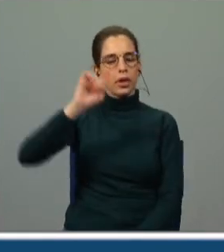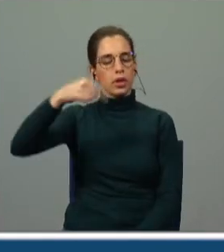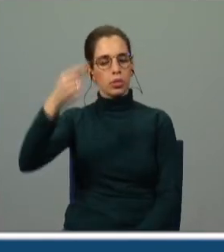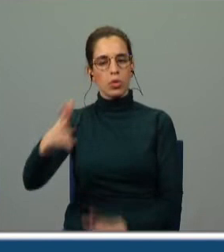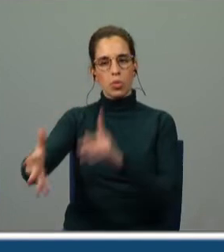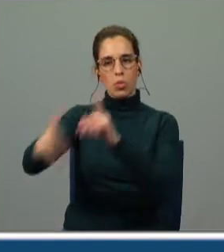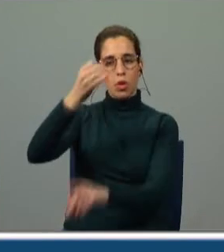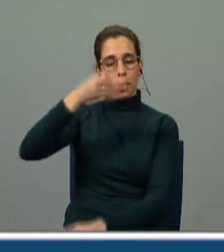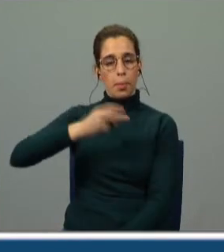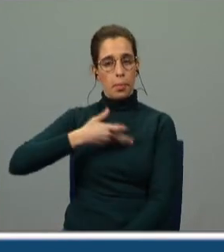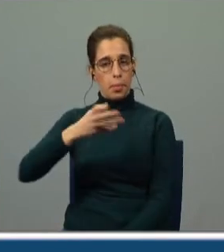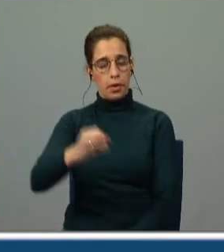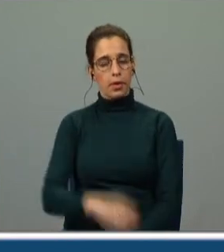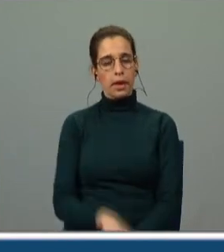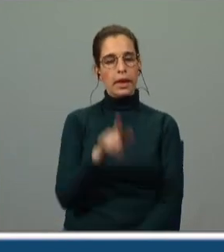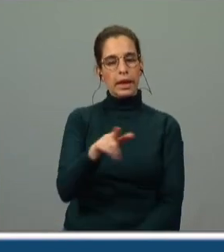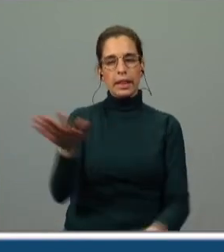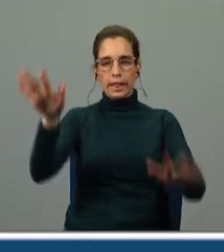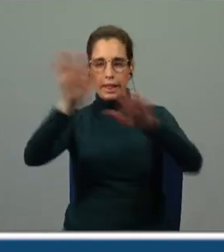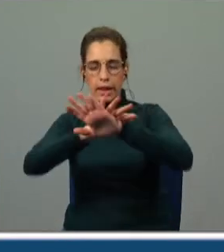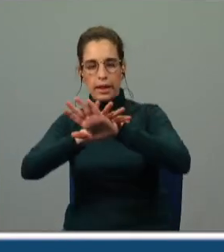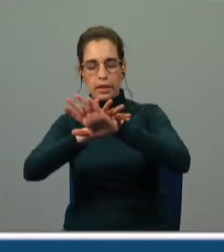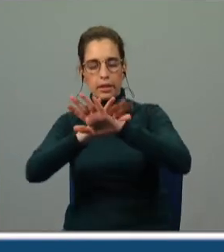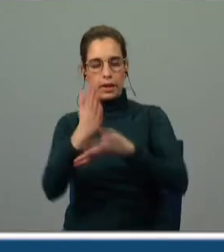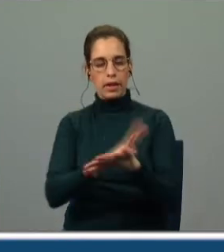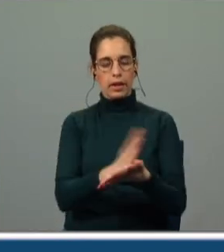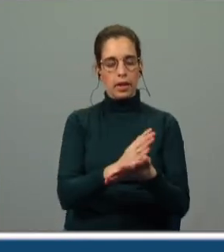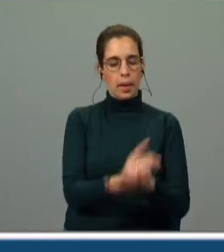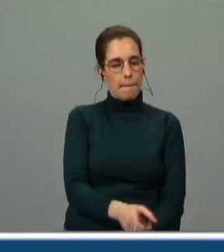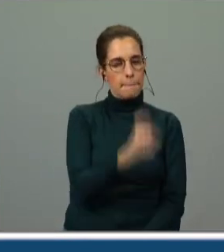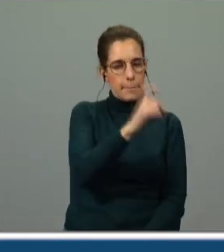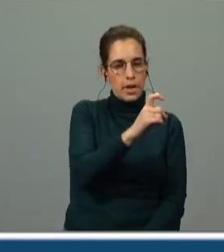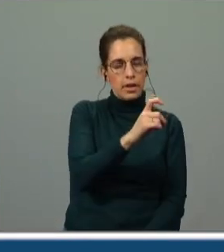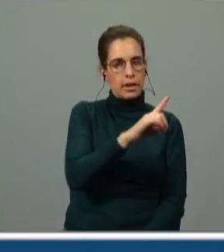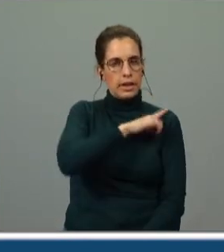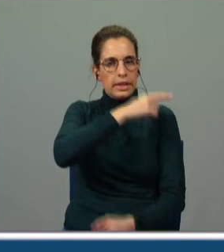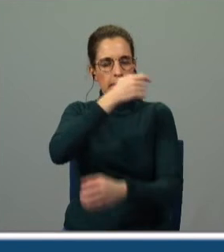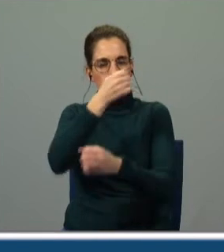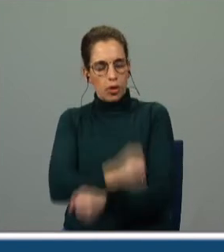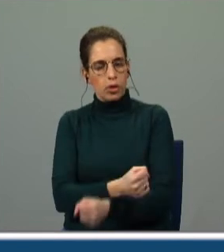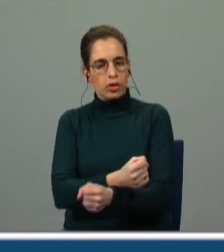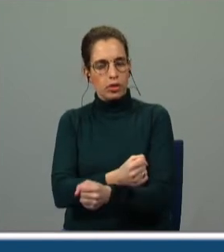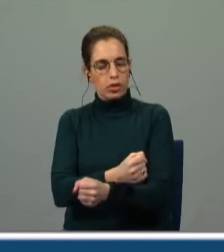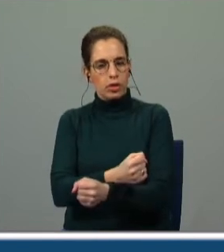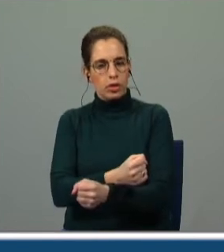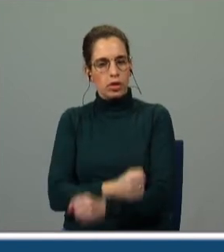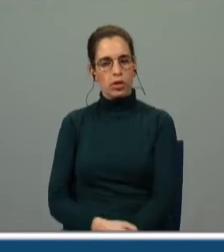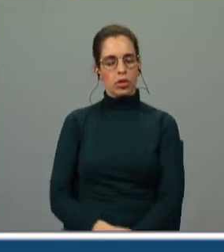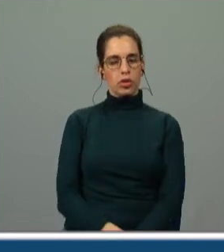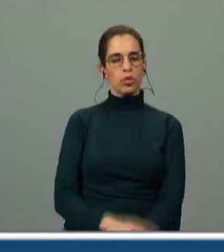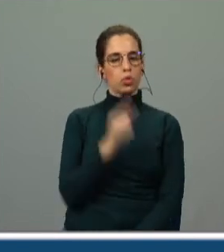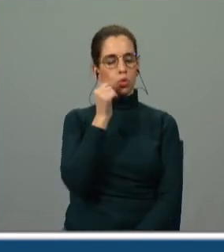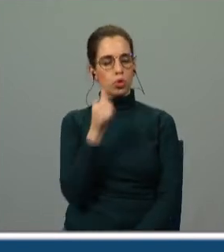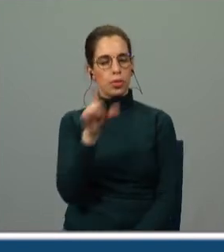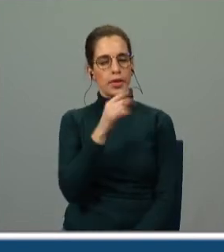por conquistar Pedro portanto este contraste entre a crueldade e a força dos carrascos